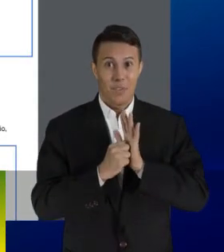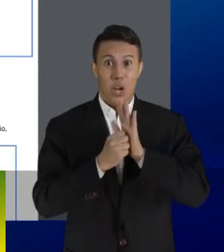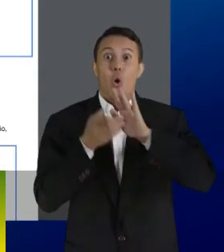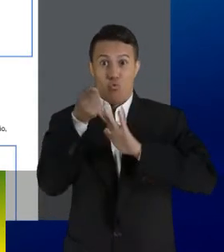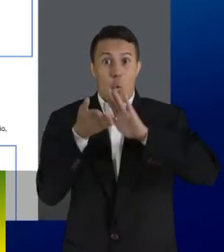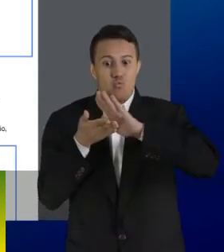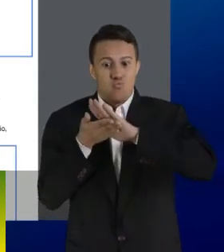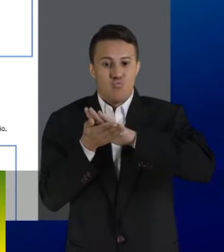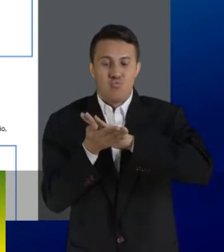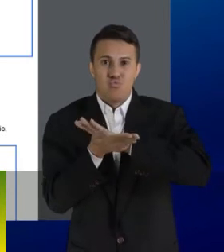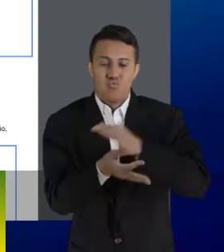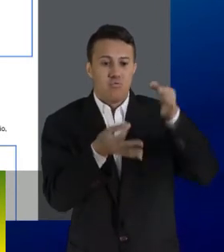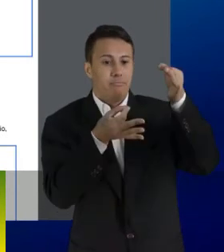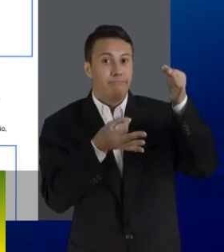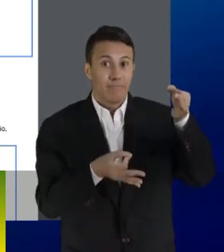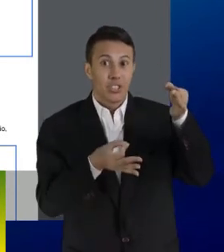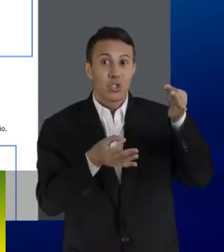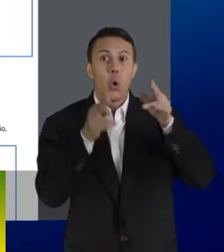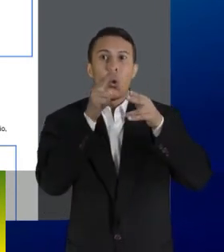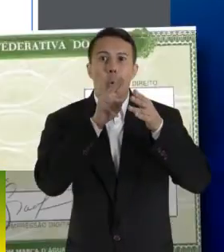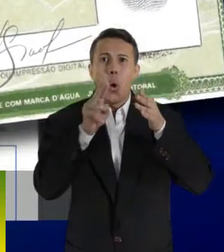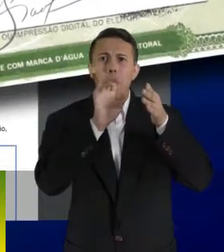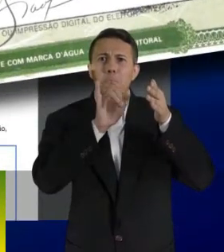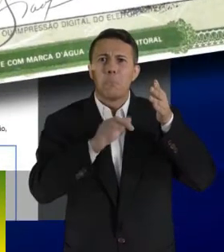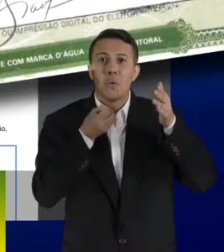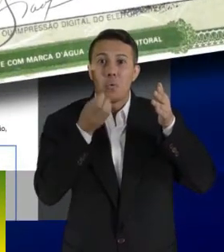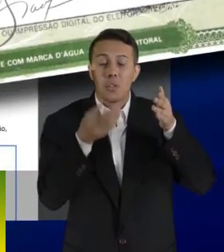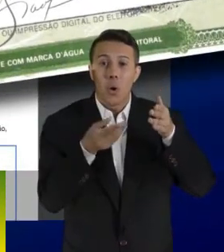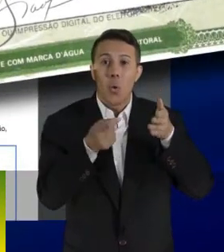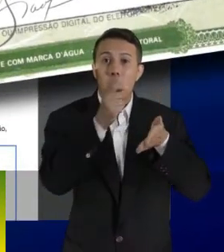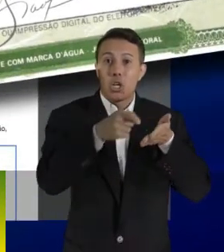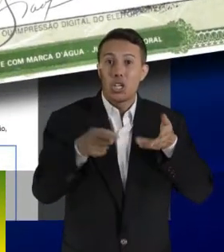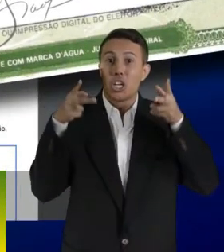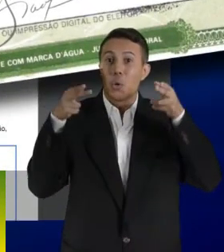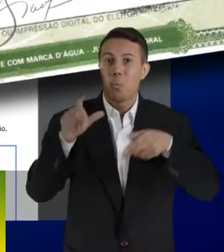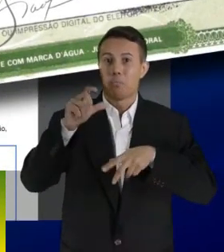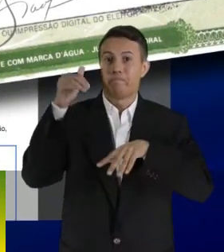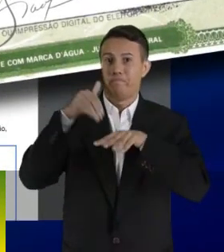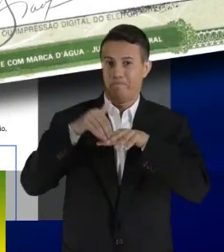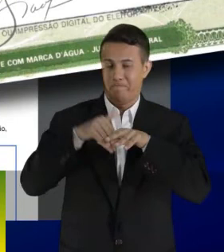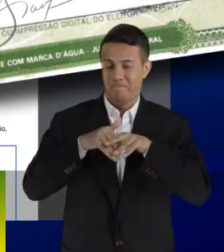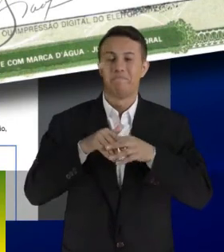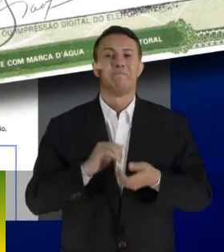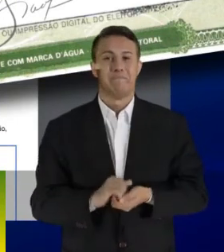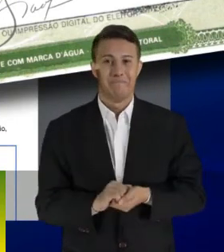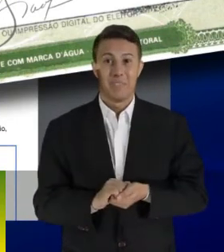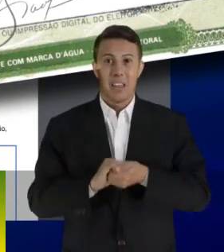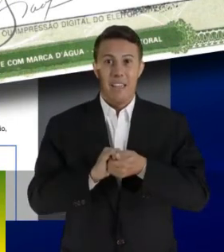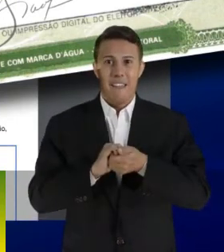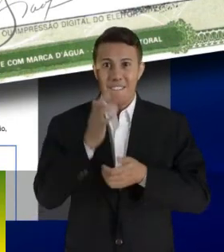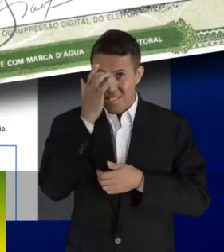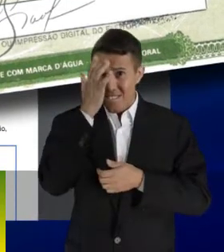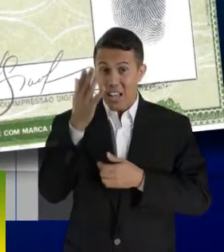já preenchidos e assine com cuidado, semelhante à assinatura do seu título de eleitor, para dar tudo certo na hora da conferência da ficha